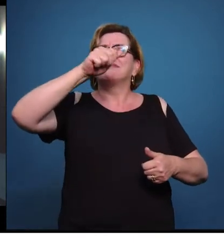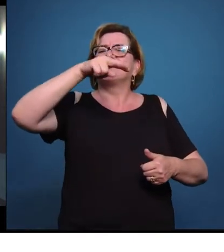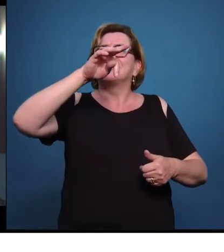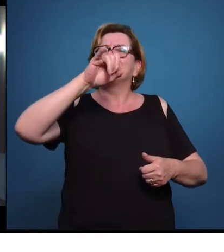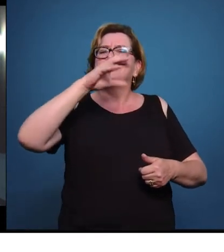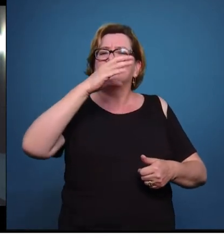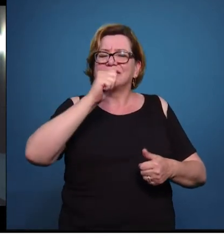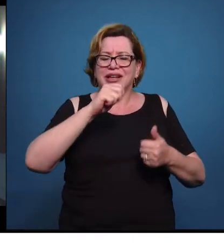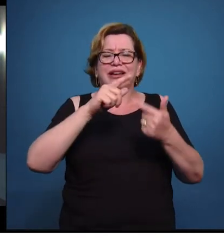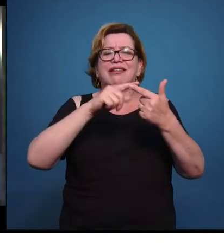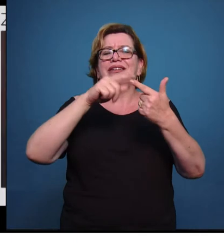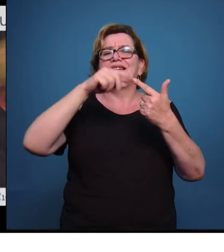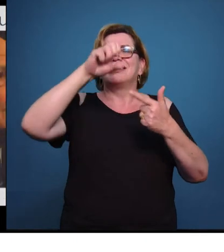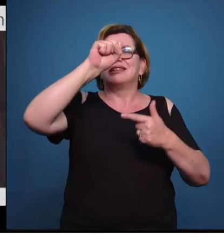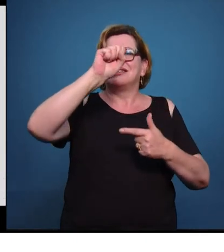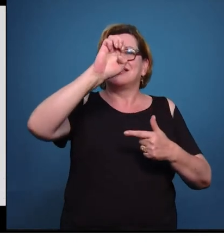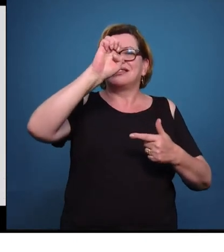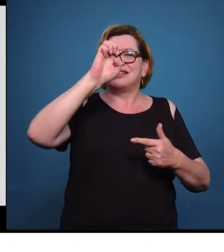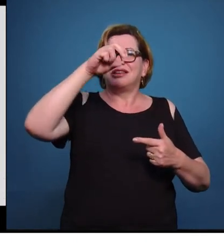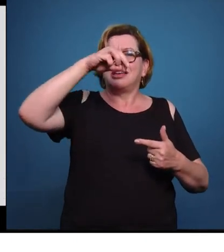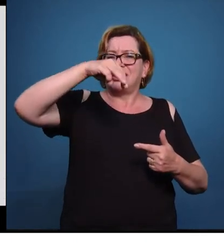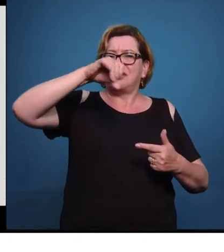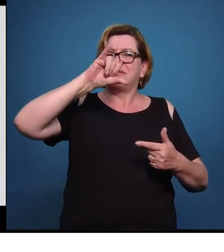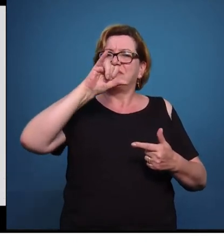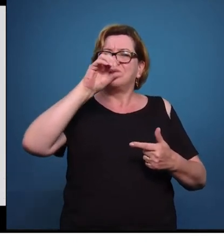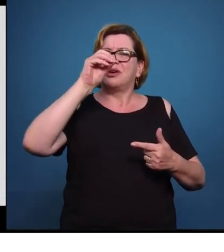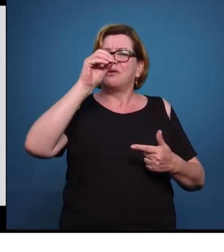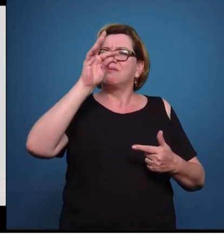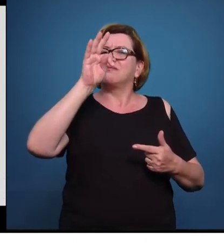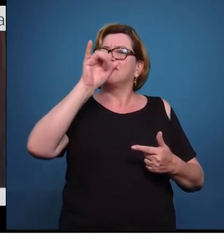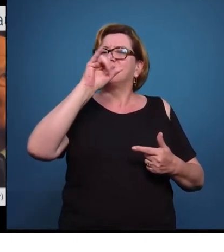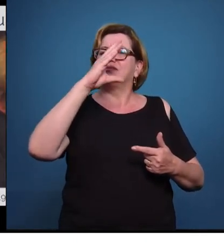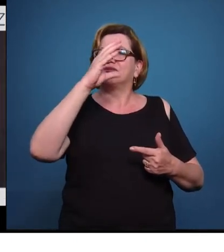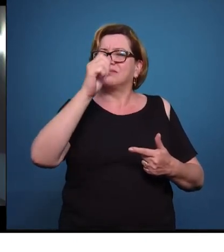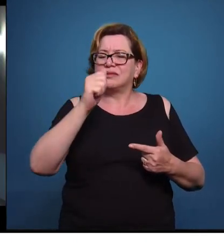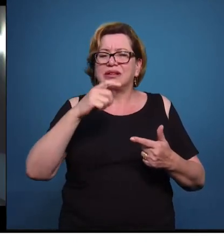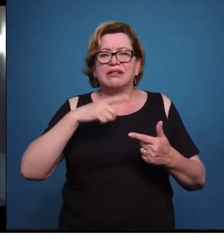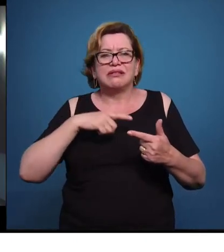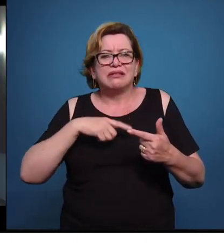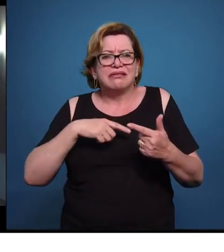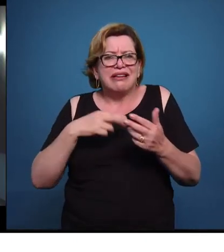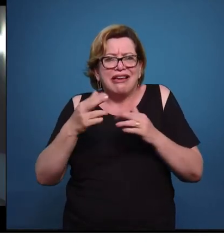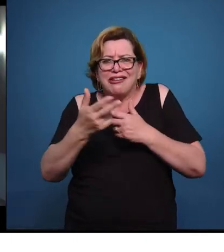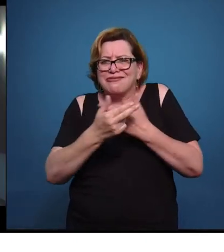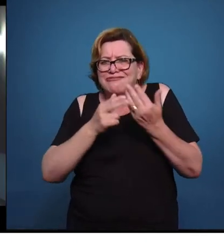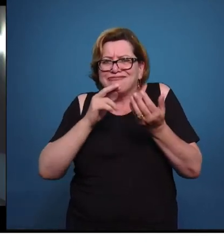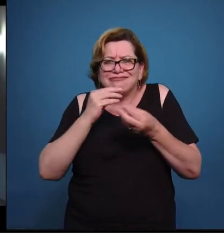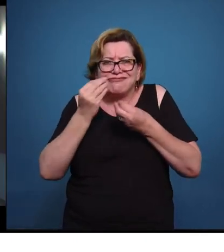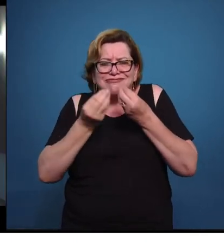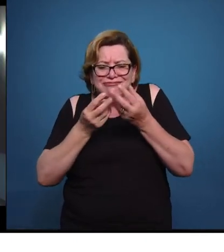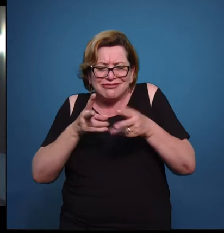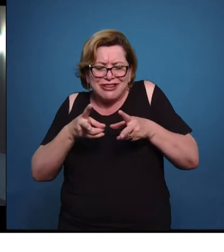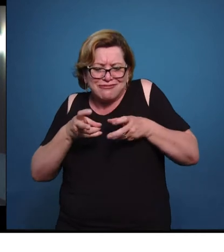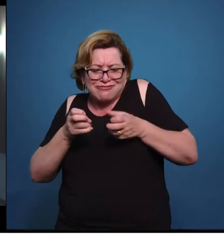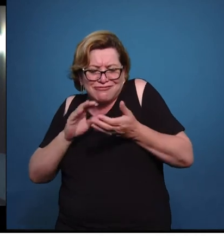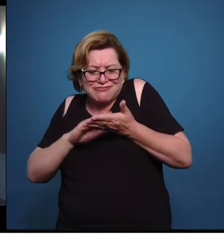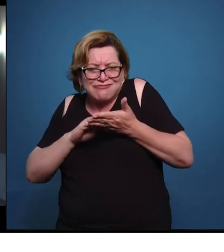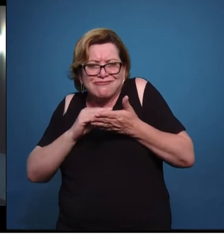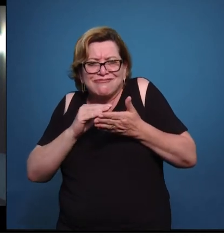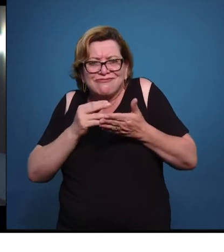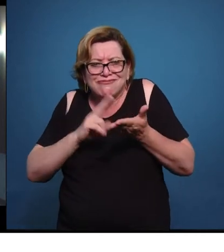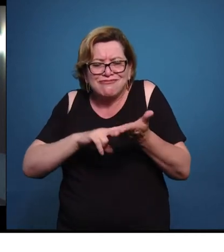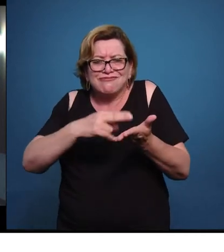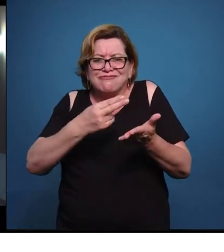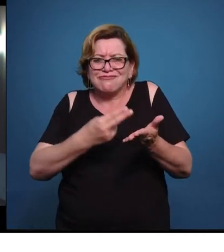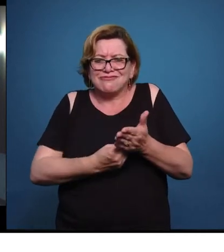interpretação, né? O Balma escreveu, recentemente, um livro chamado Os Intérpretes, né? Que todos nós somos intérpretes hoje. Cláudio,